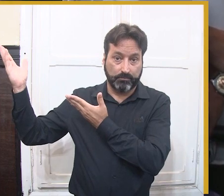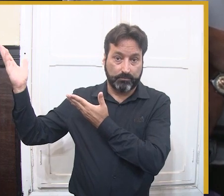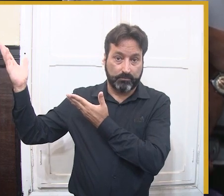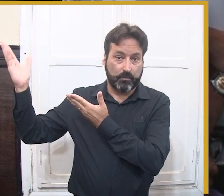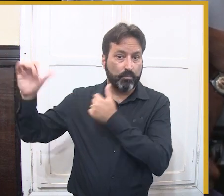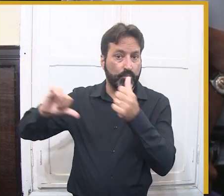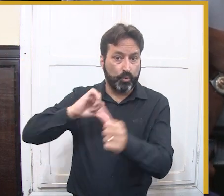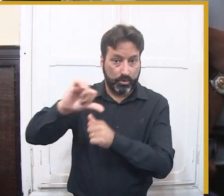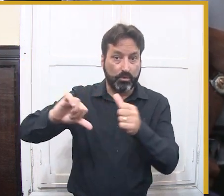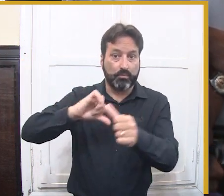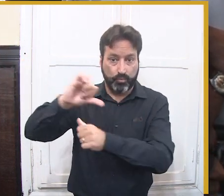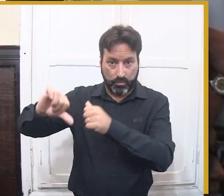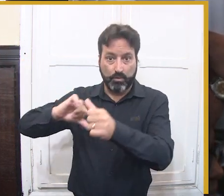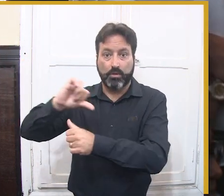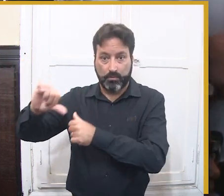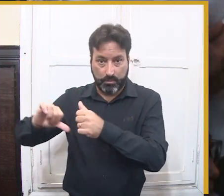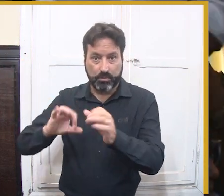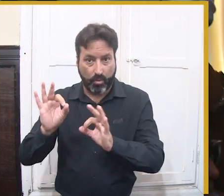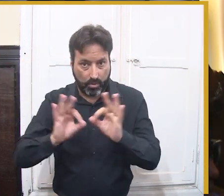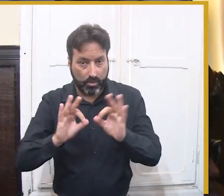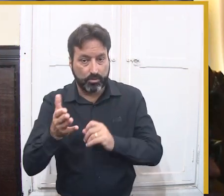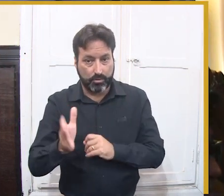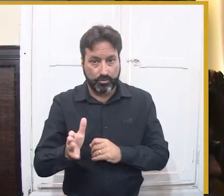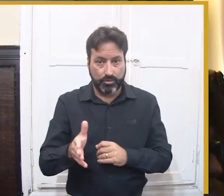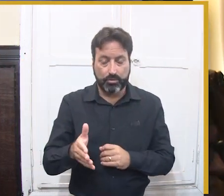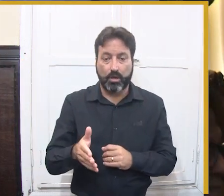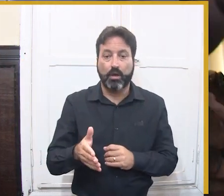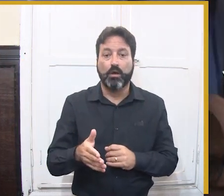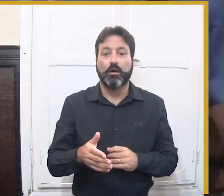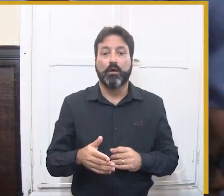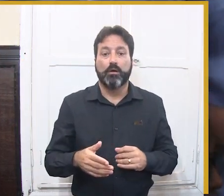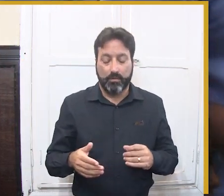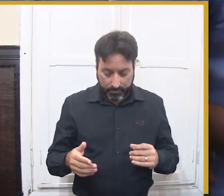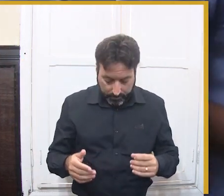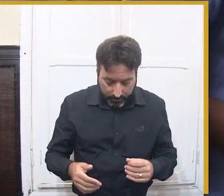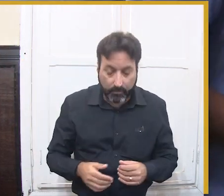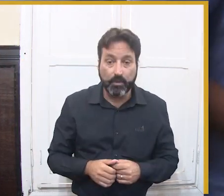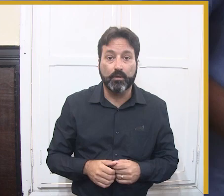Esse ano, nós teremos um Parque do Povo diferente, eu vou passar aqui.